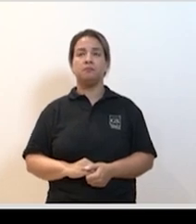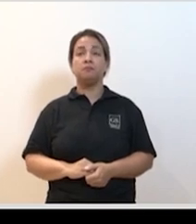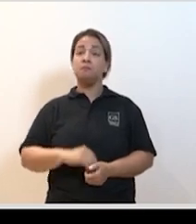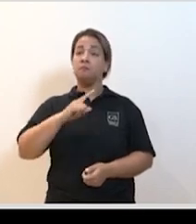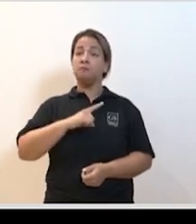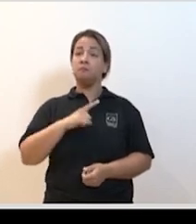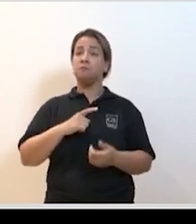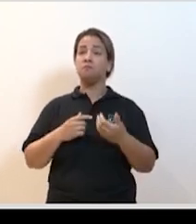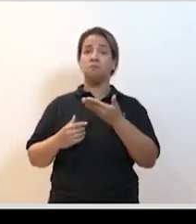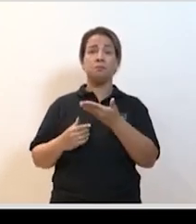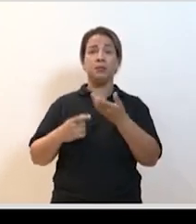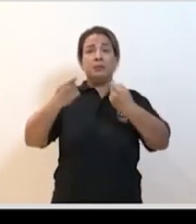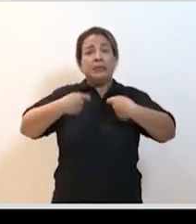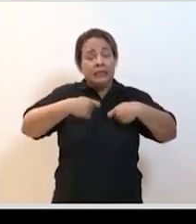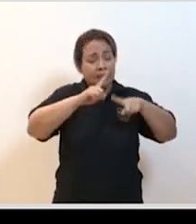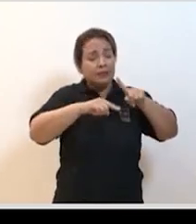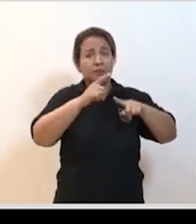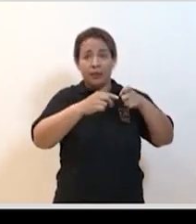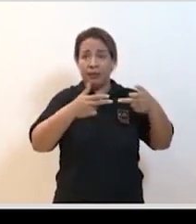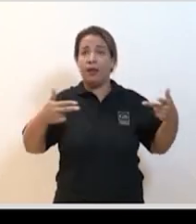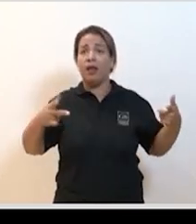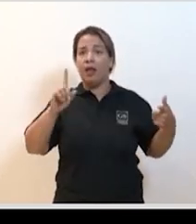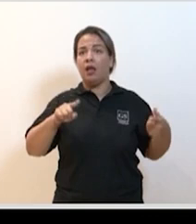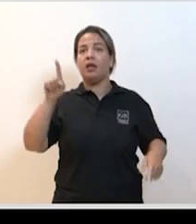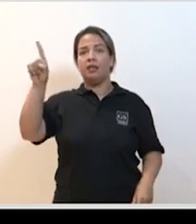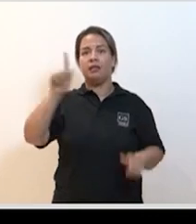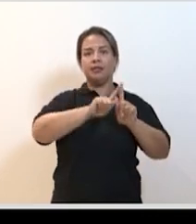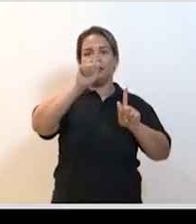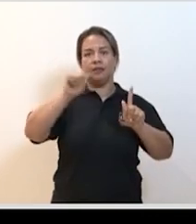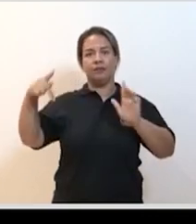a gente precisa de recurso de qualquer maneira esse é um gráfico nos Estados Unidos